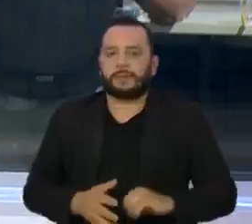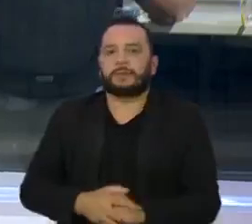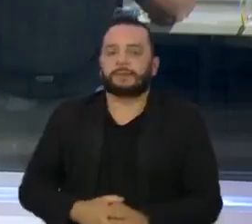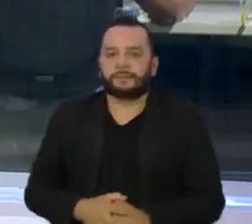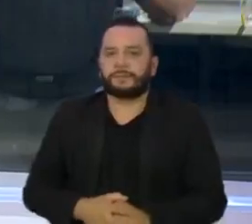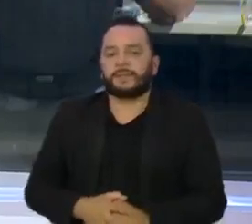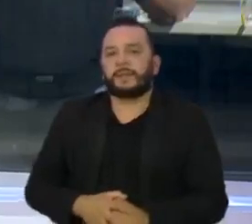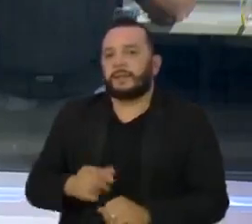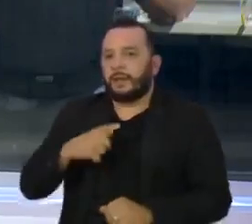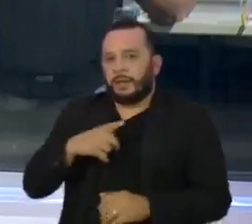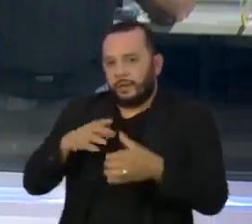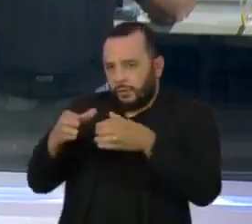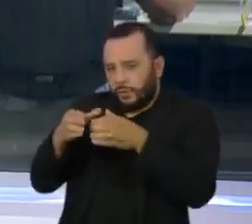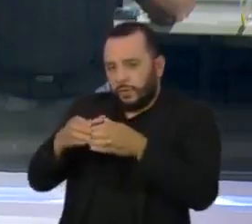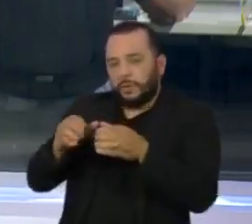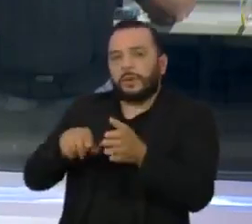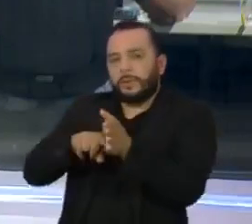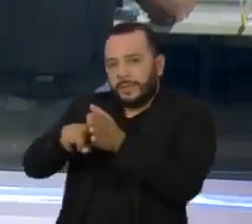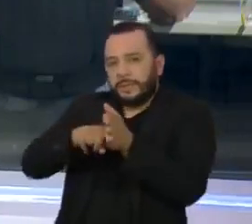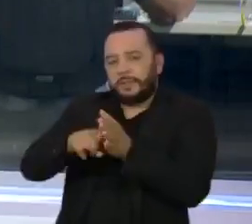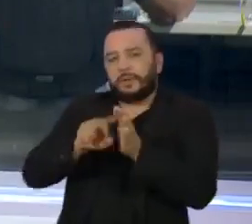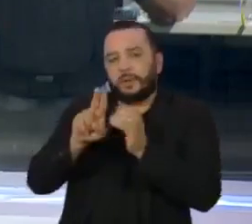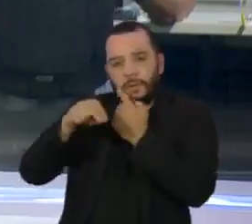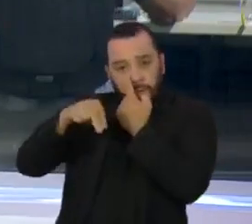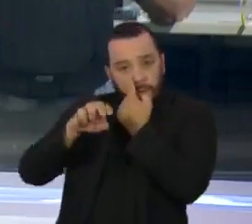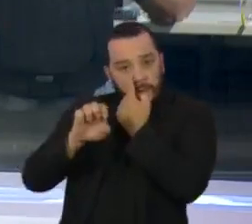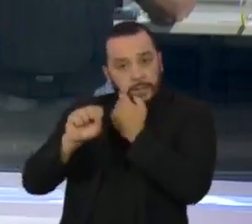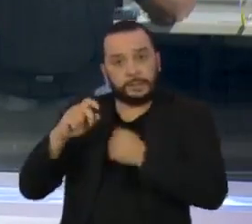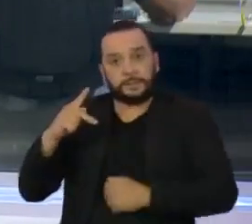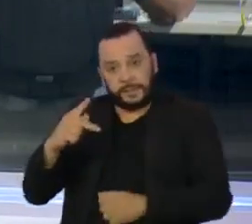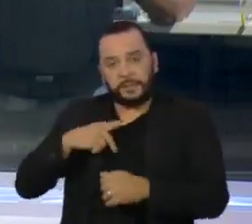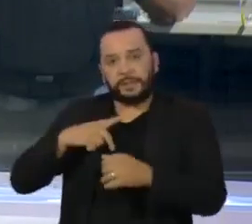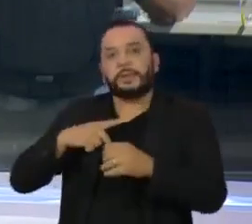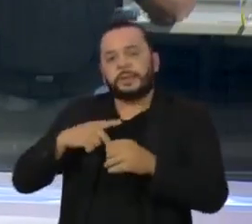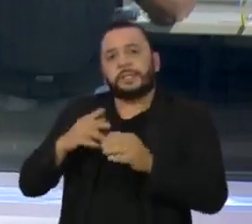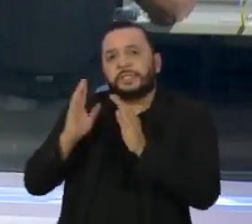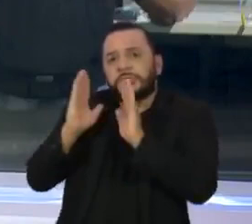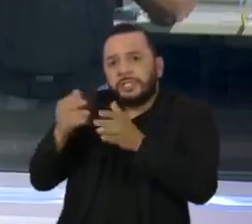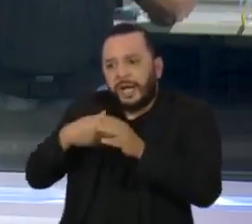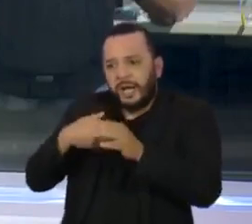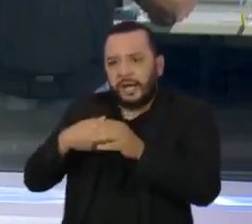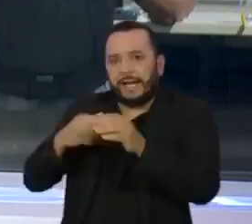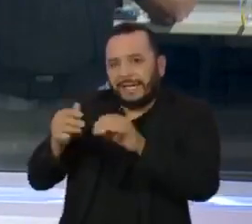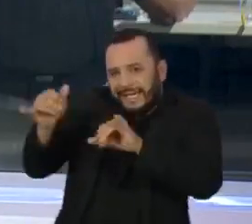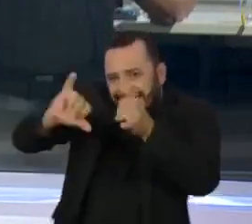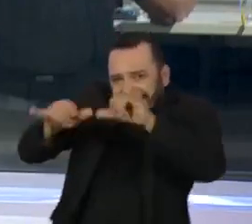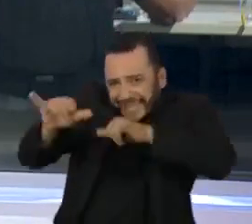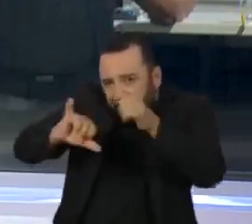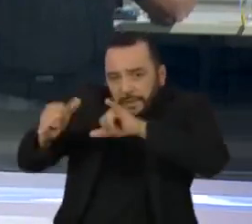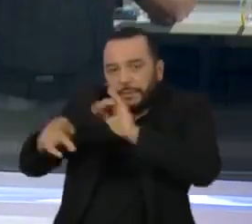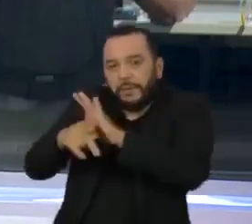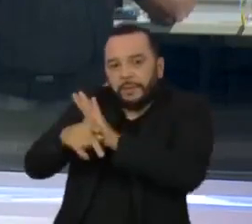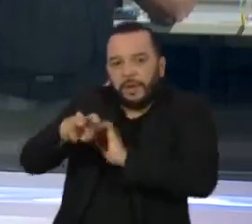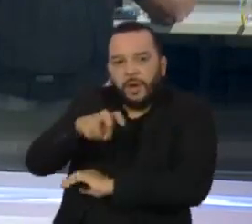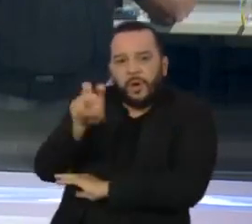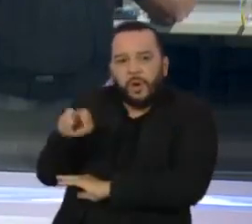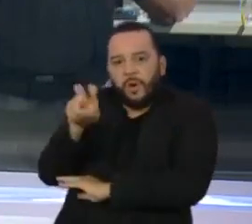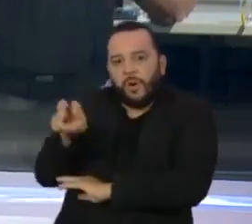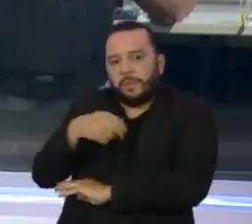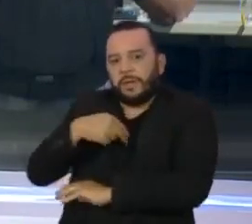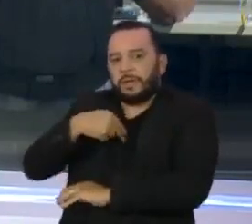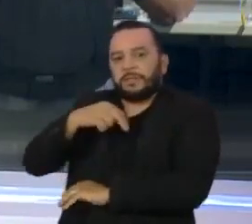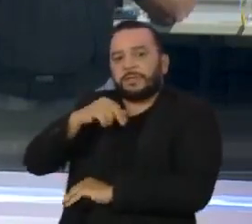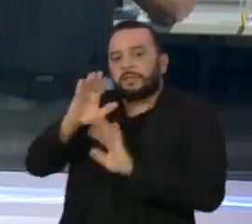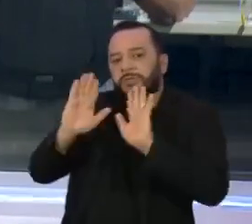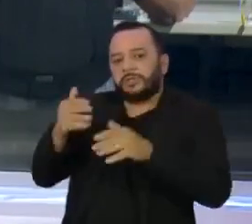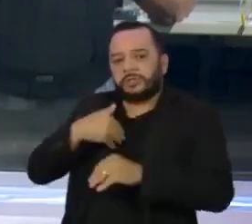Pesquisadores da Unesp descobriram que uma substância do veneno da cobra jararacuçu, encontrada em alguns estados